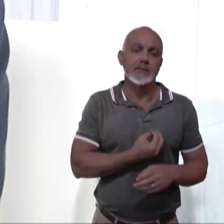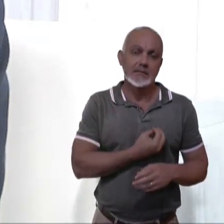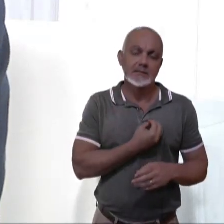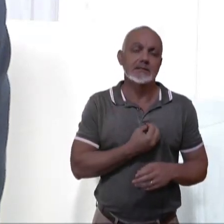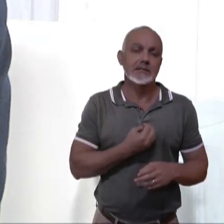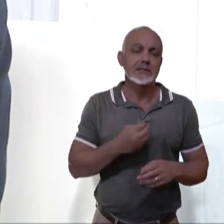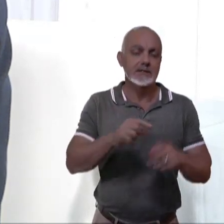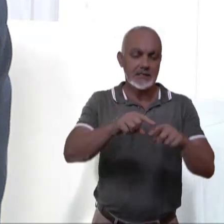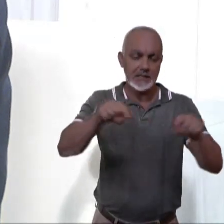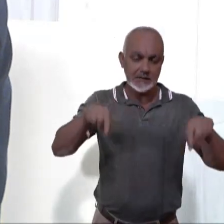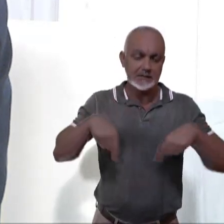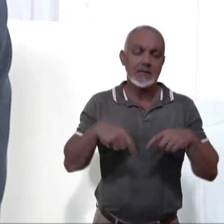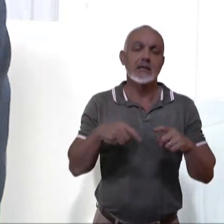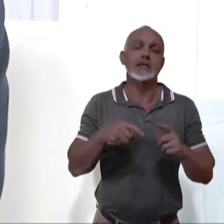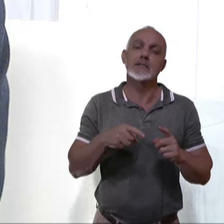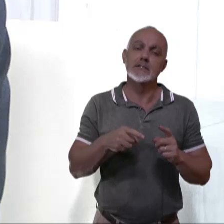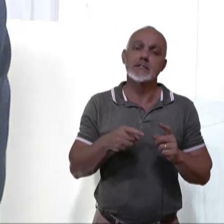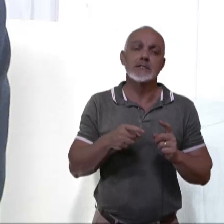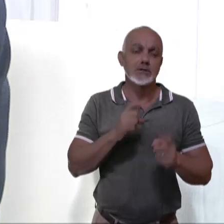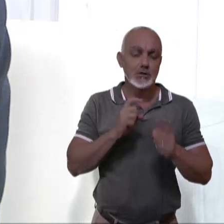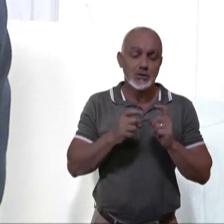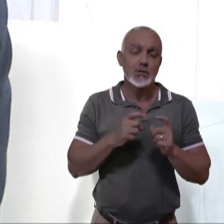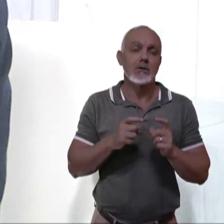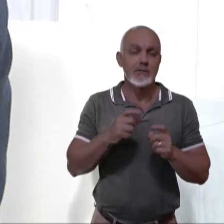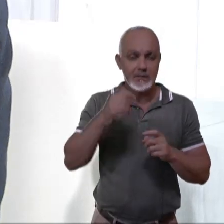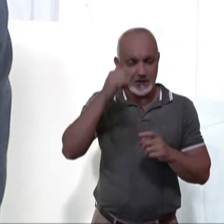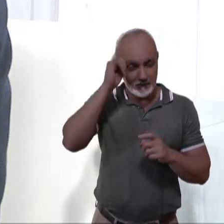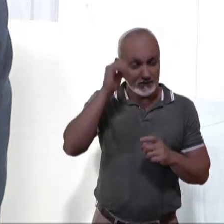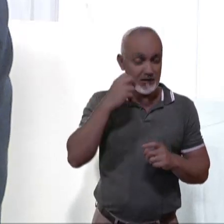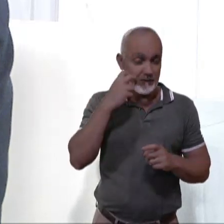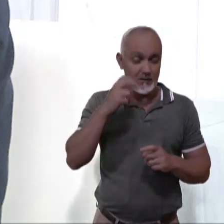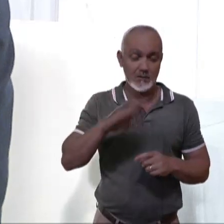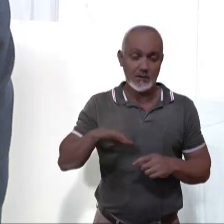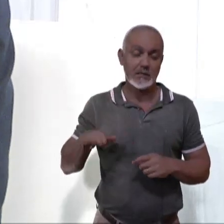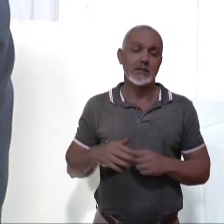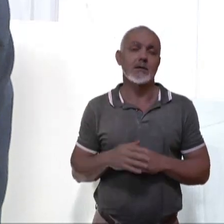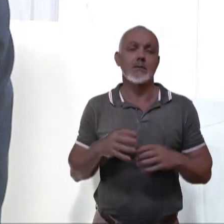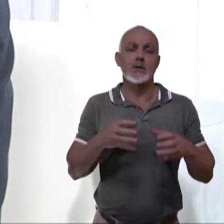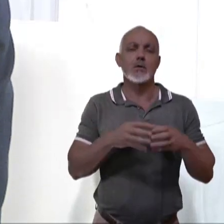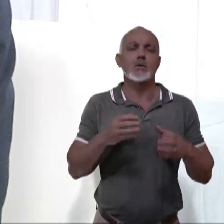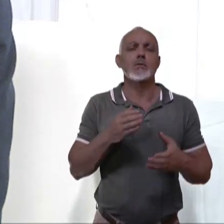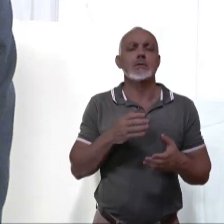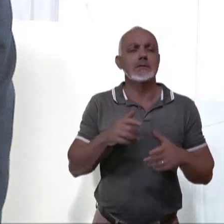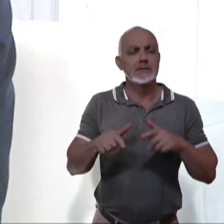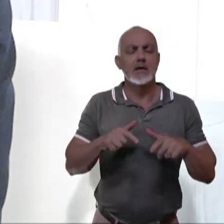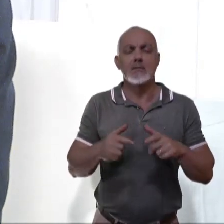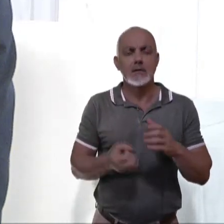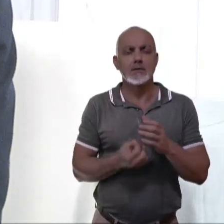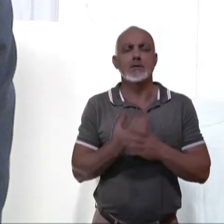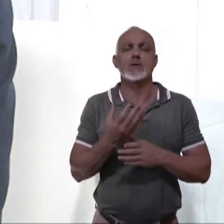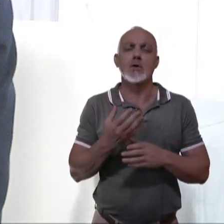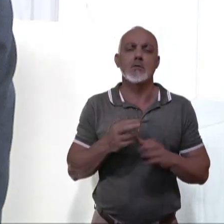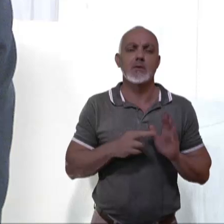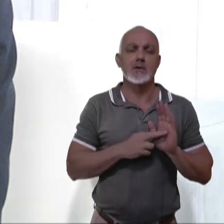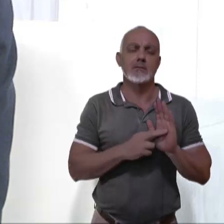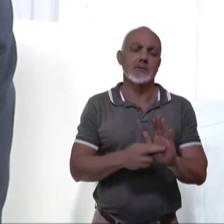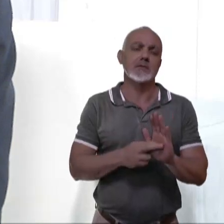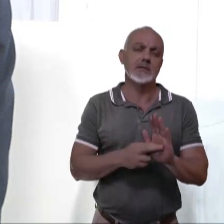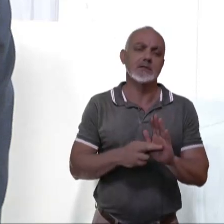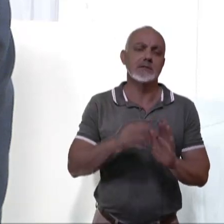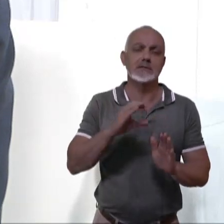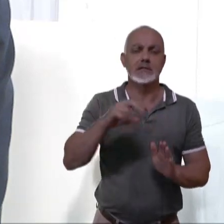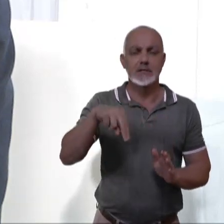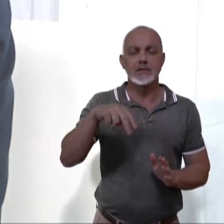sala de audiência, visando evitar o constrangimento da criança. O grupo de trabalho foi formado por representantes do